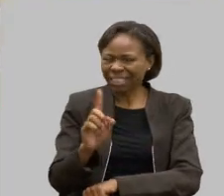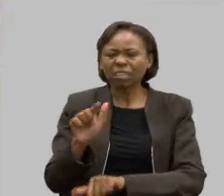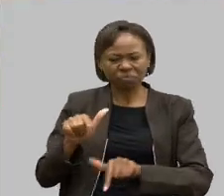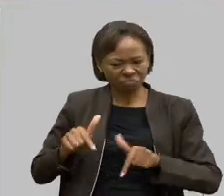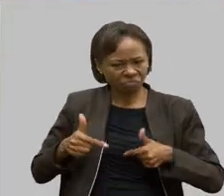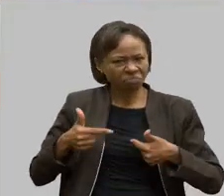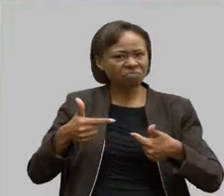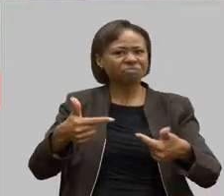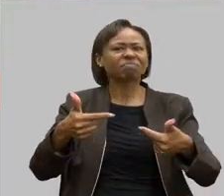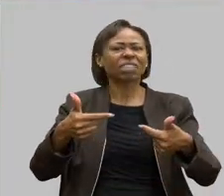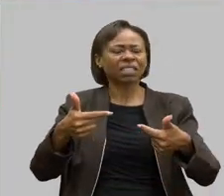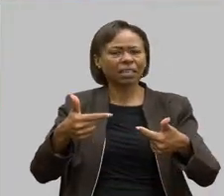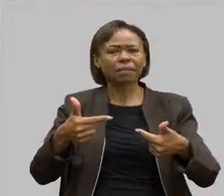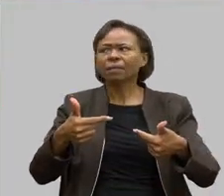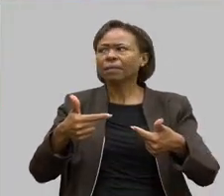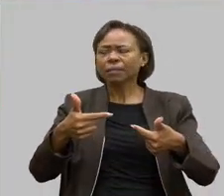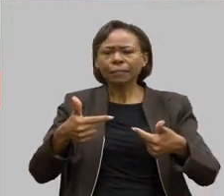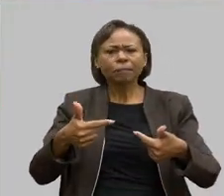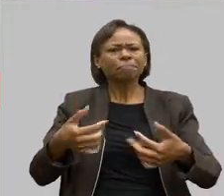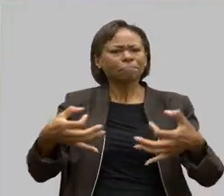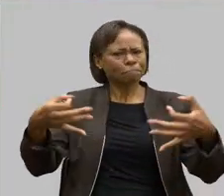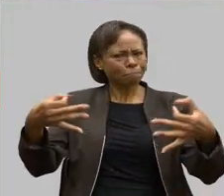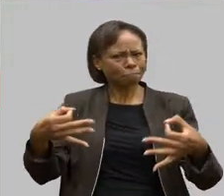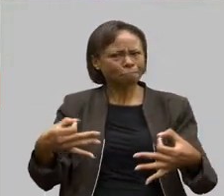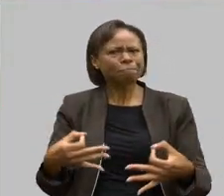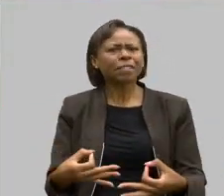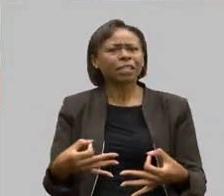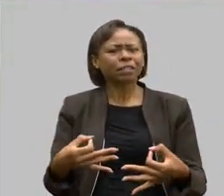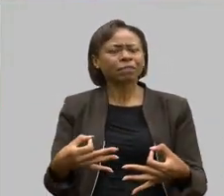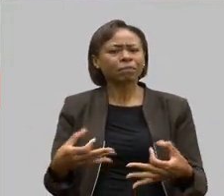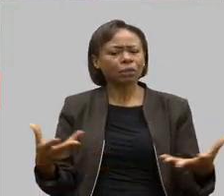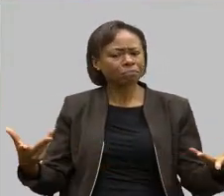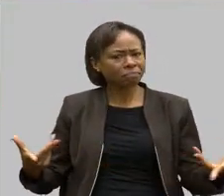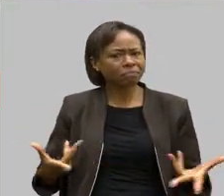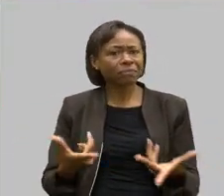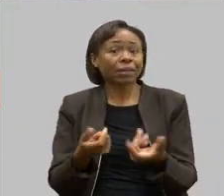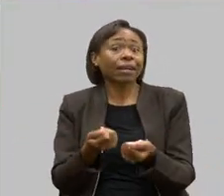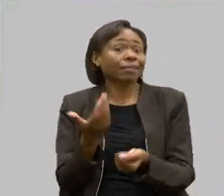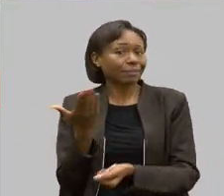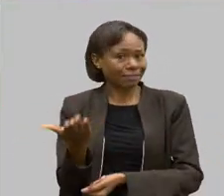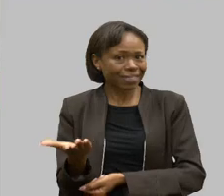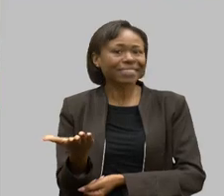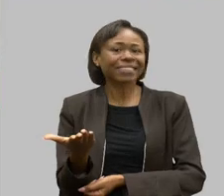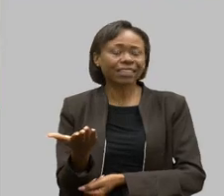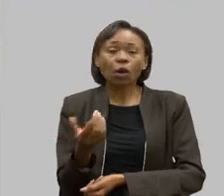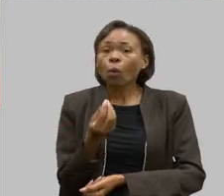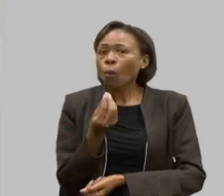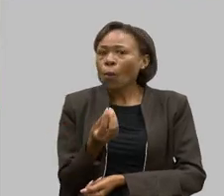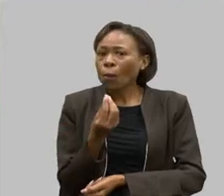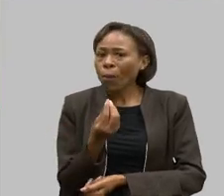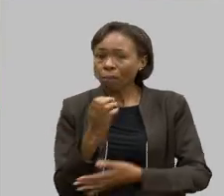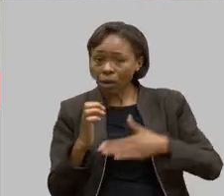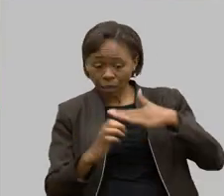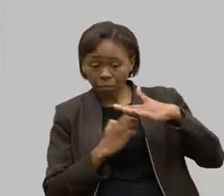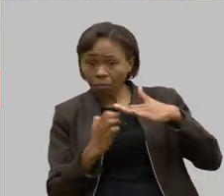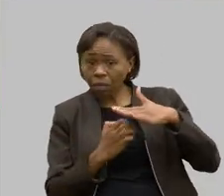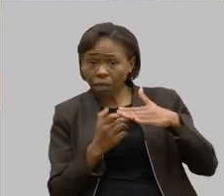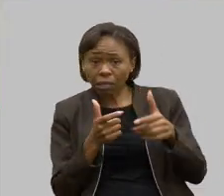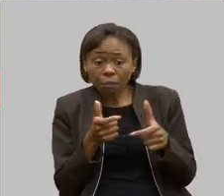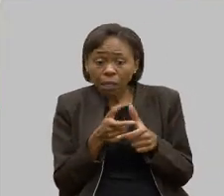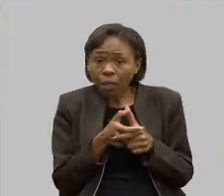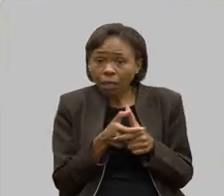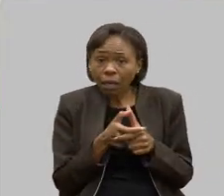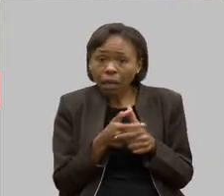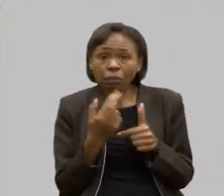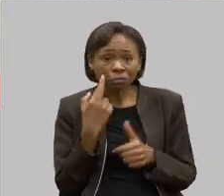prestativos, super qualificados. Olha bem, uma empresa pequena de uma rede de restaurante